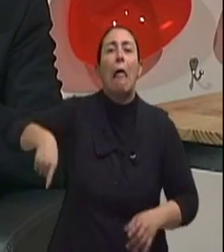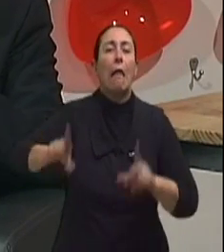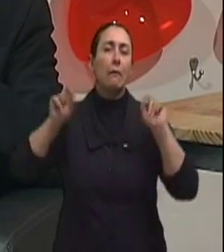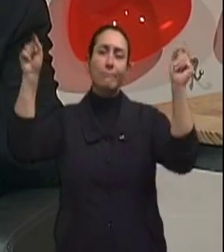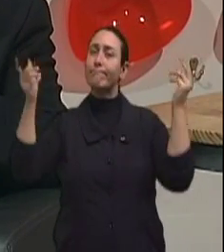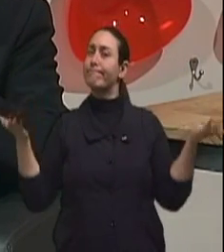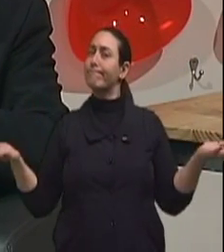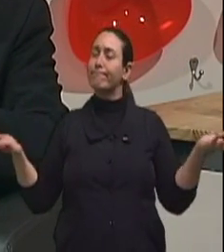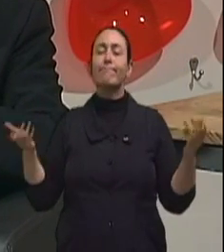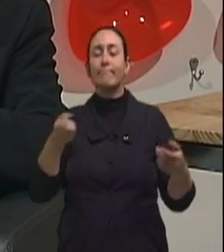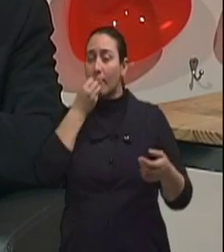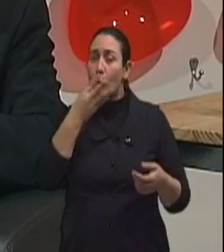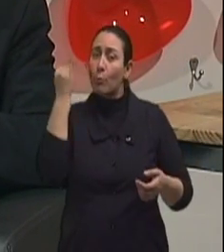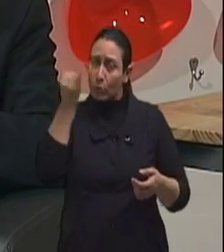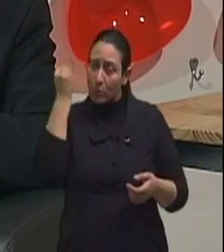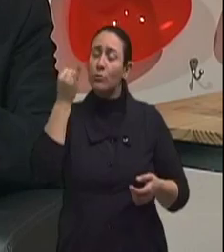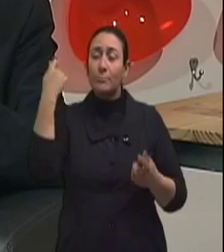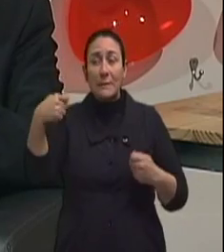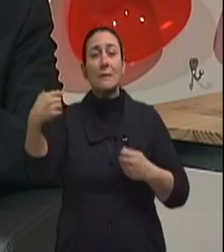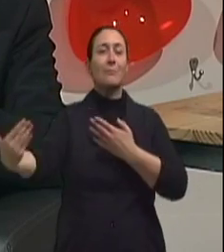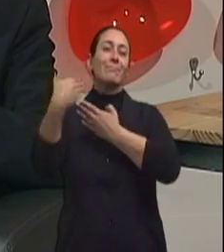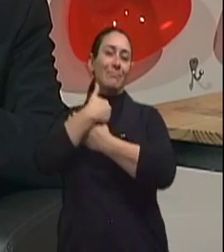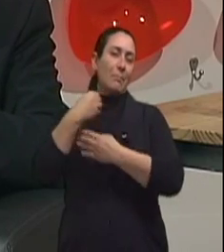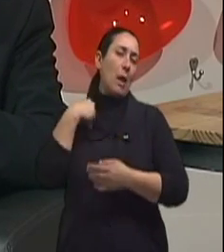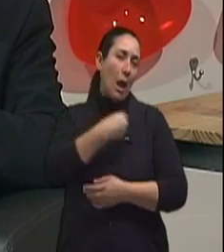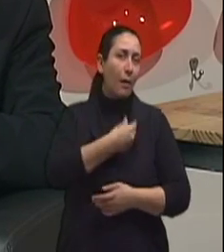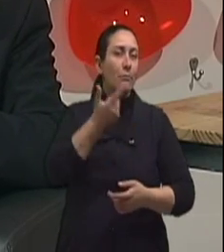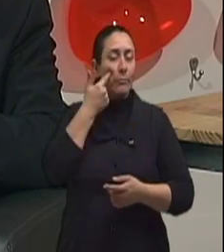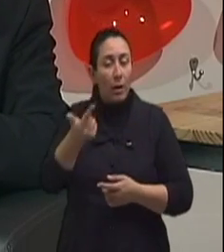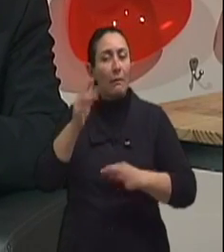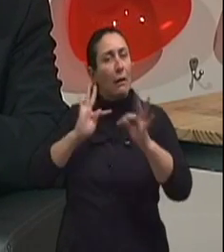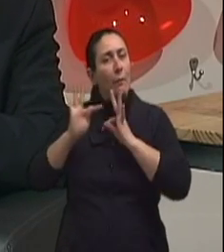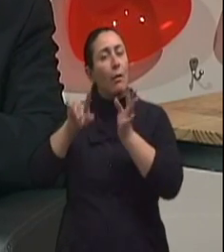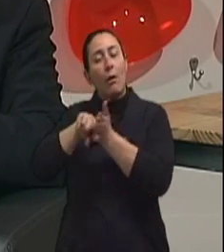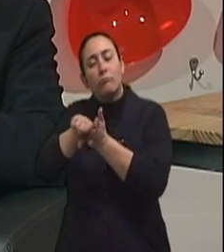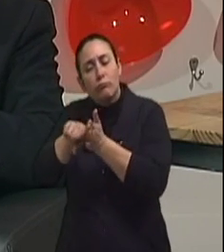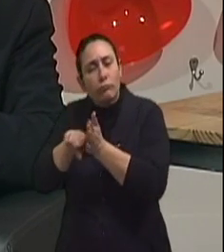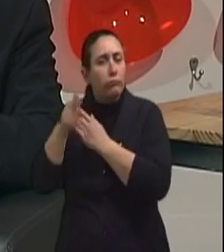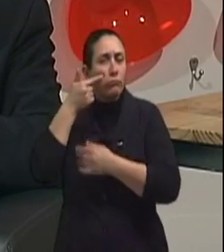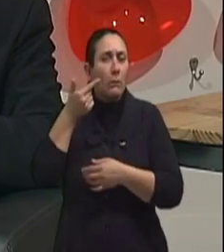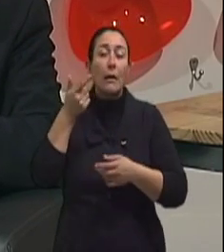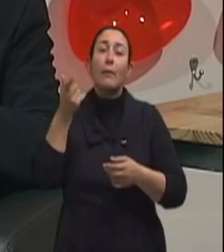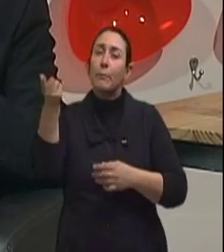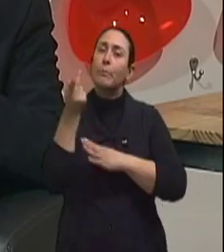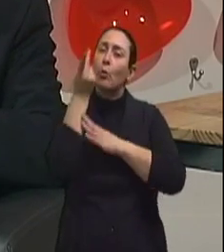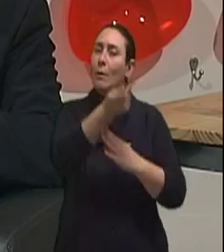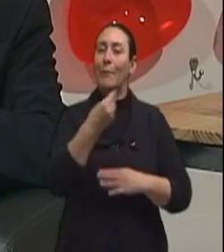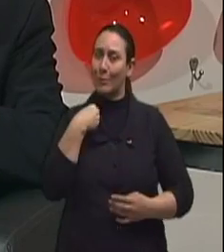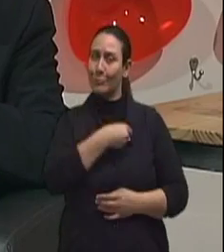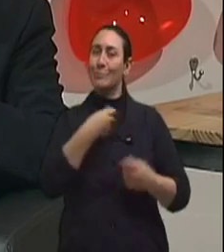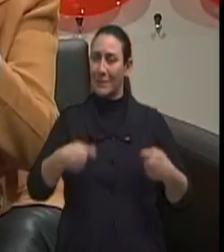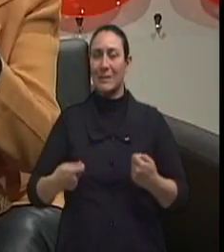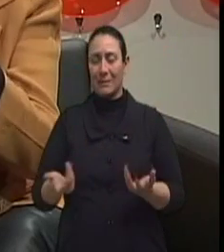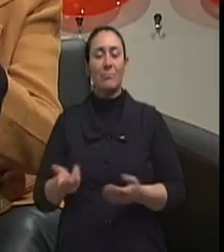maioria dos casos não está associado com câncer. mas que tem tratamento, que tem investigação e que não deve deixar de fazer a pessoa procurar um médico para